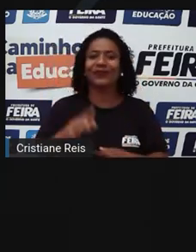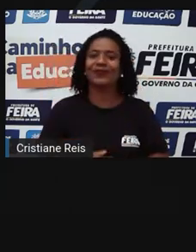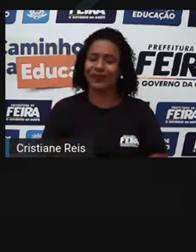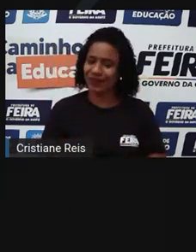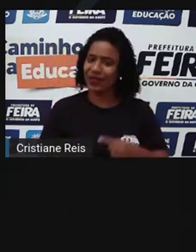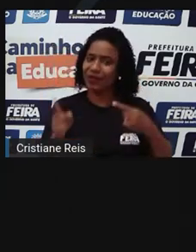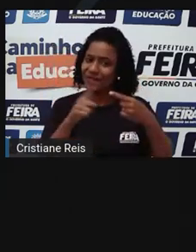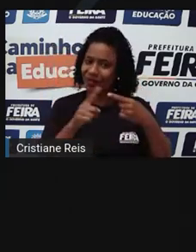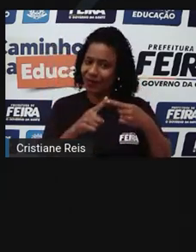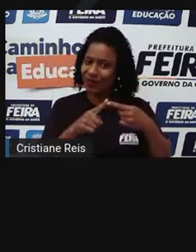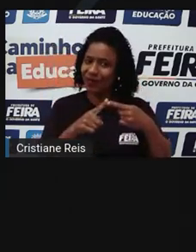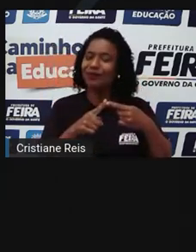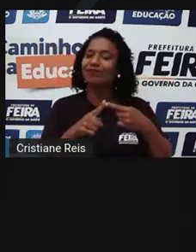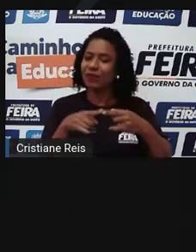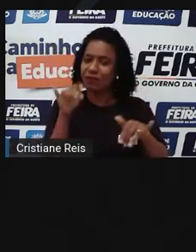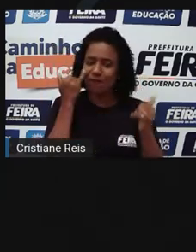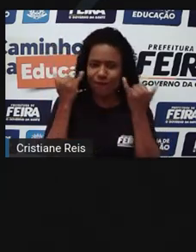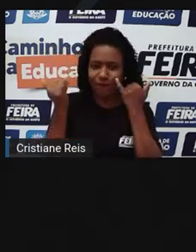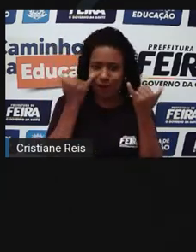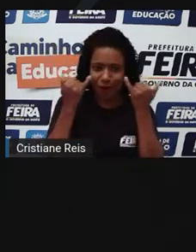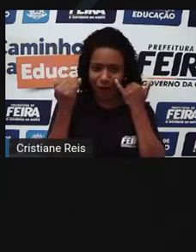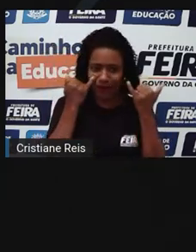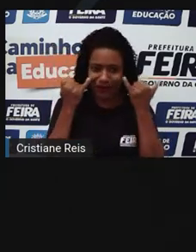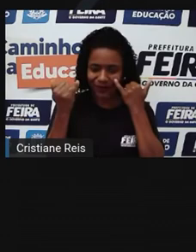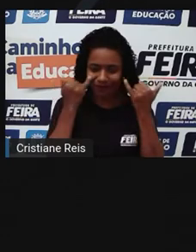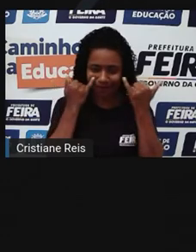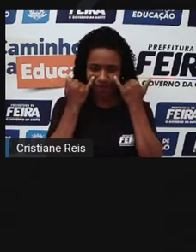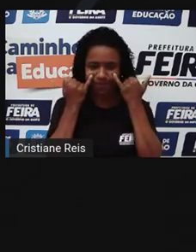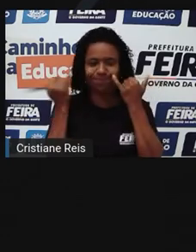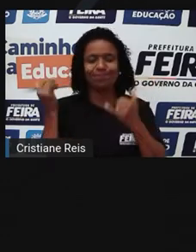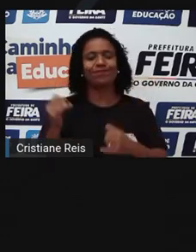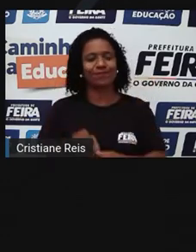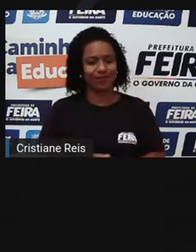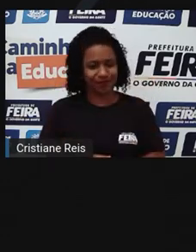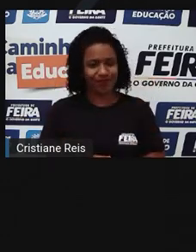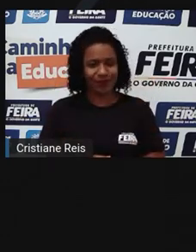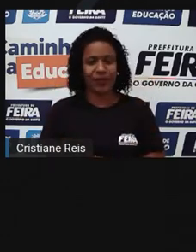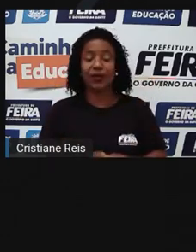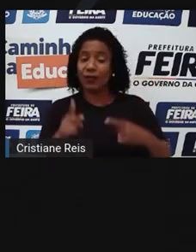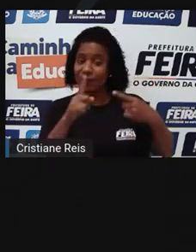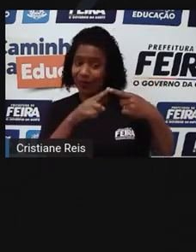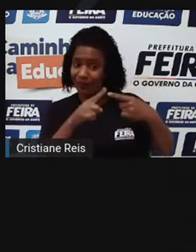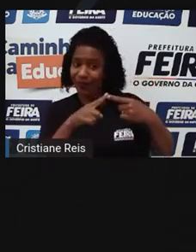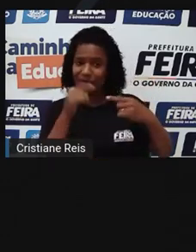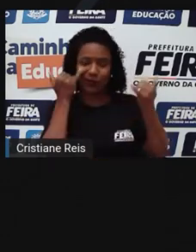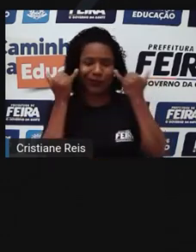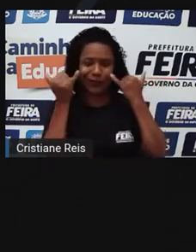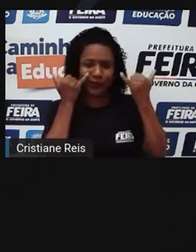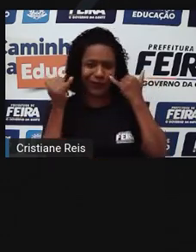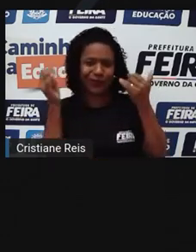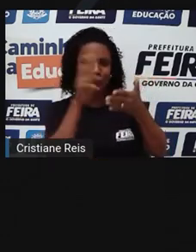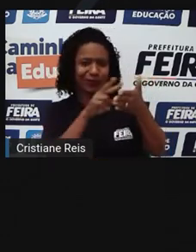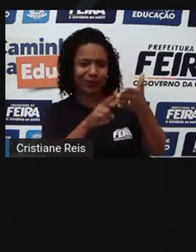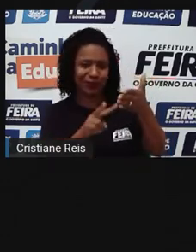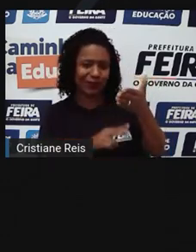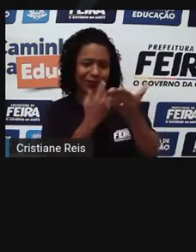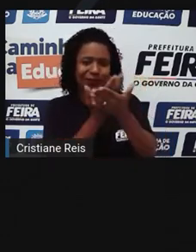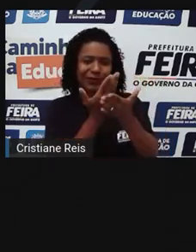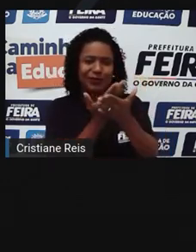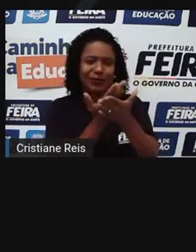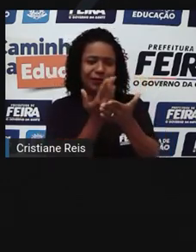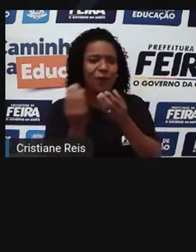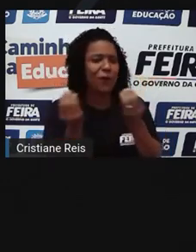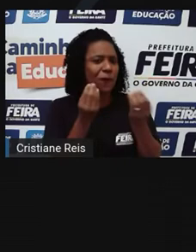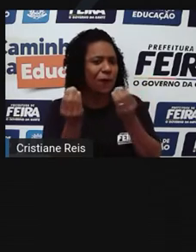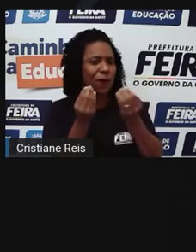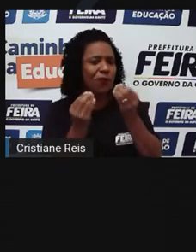Primeiro passo, se informe. A primeira dica é se informar ao máximo para conhecer melhor o dia a dia da área